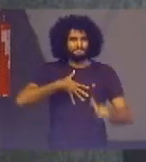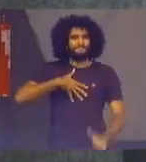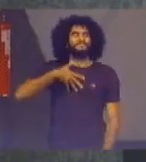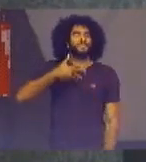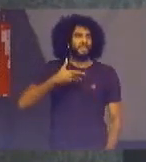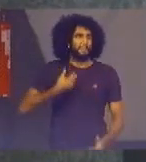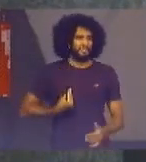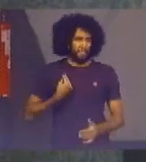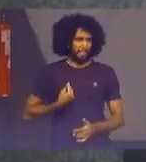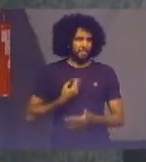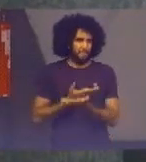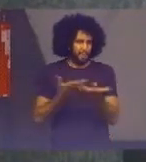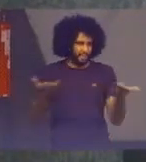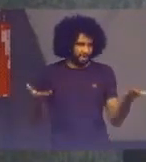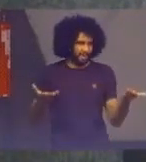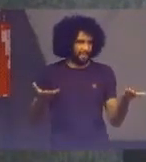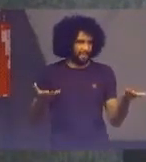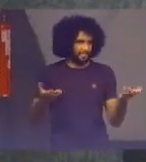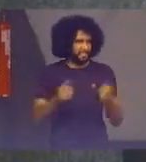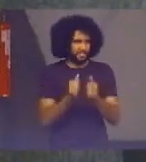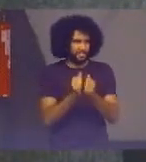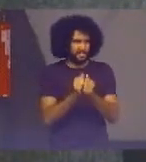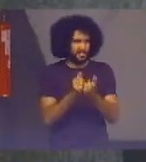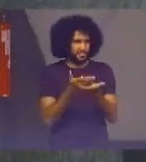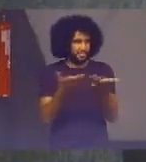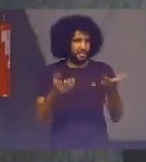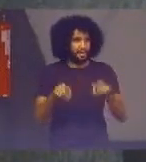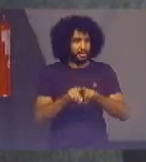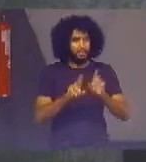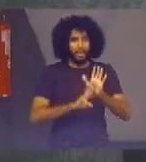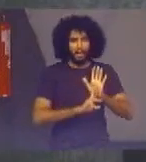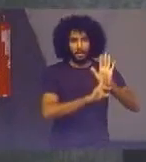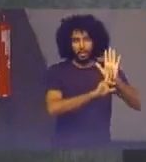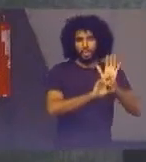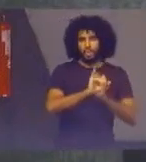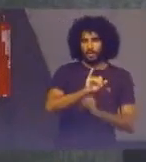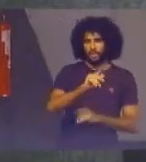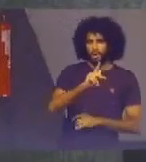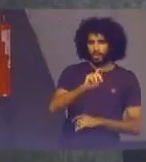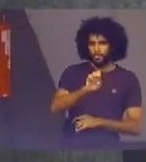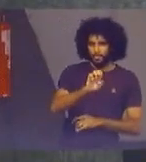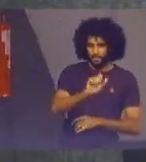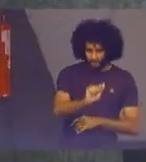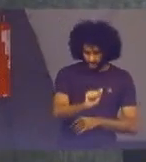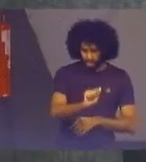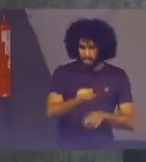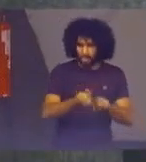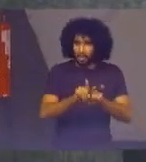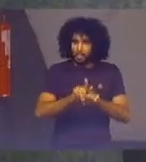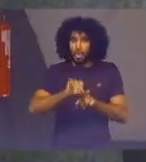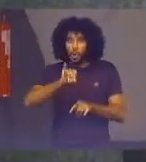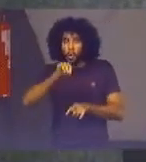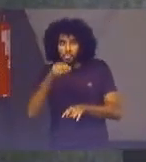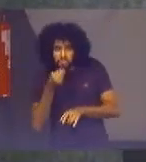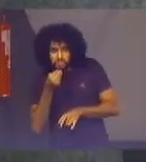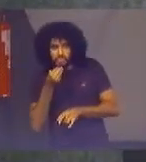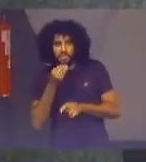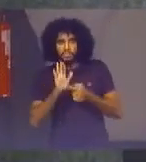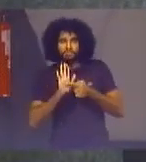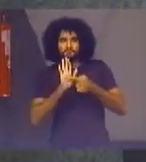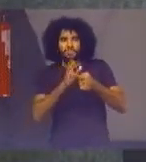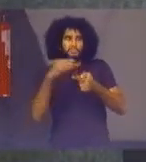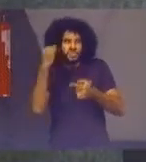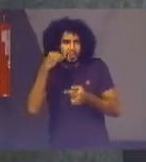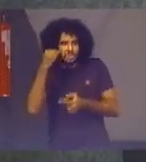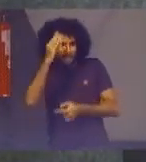Estar aqui Entre vocês Representando o IPEA E também Uma oportunidade Para apresentar Uma experiência